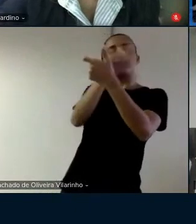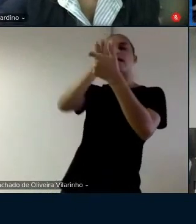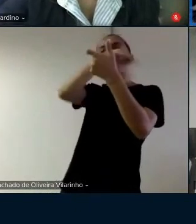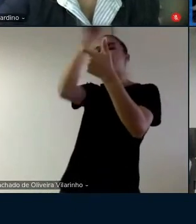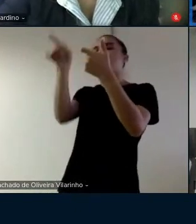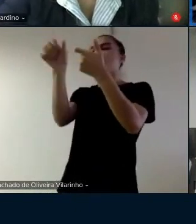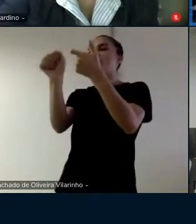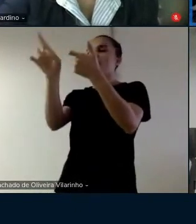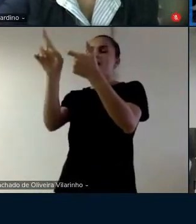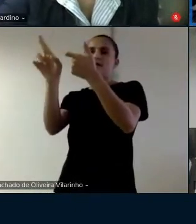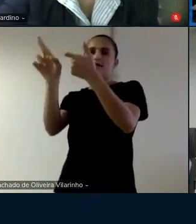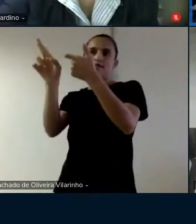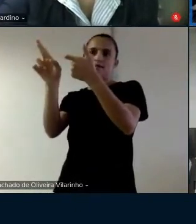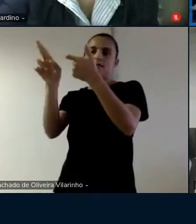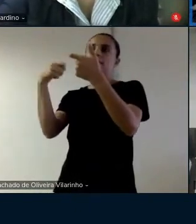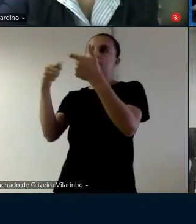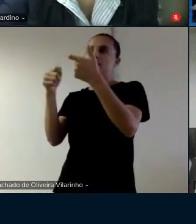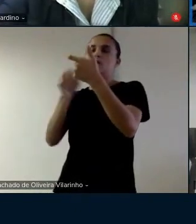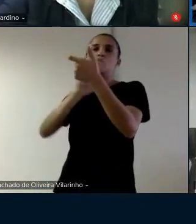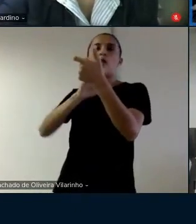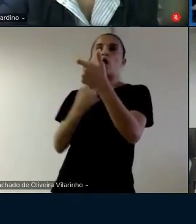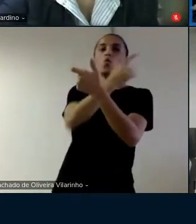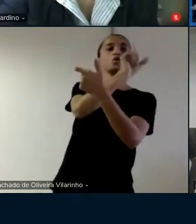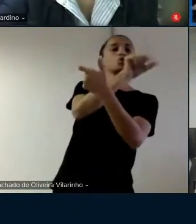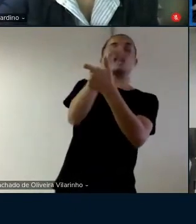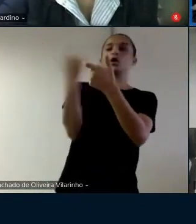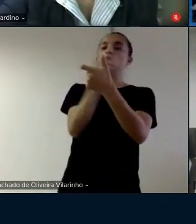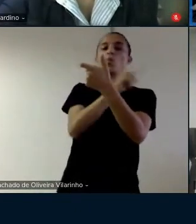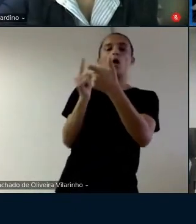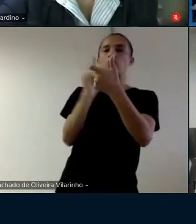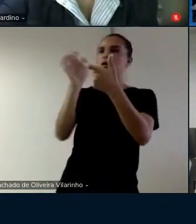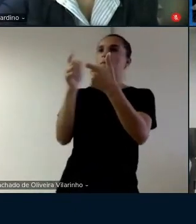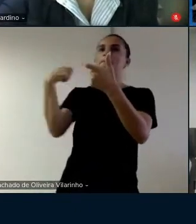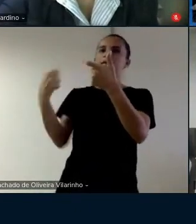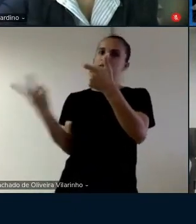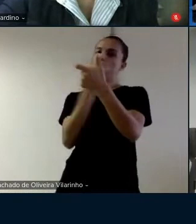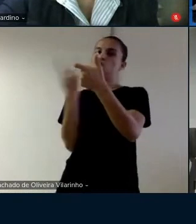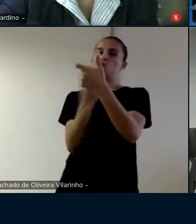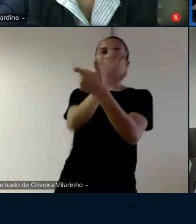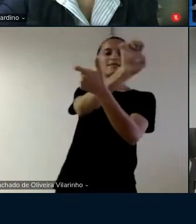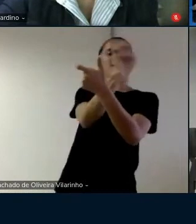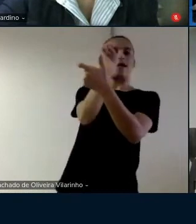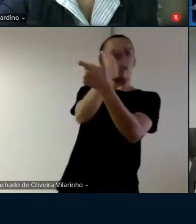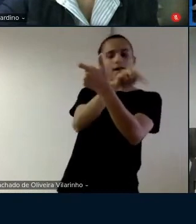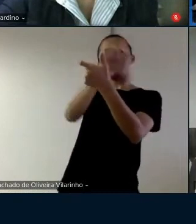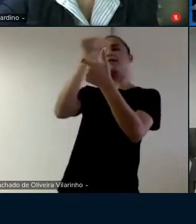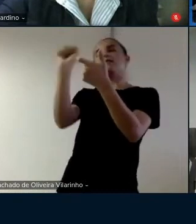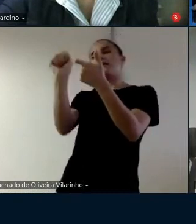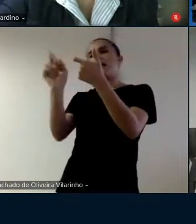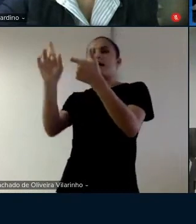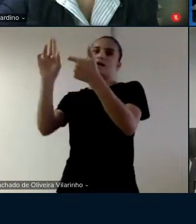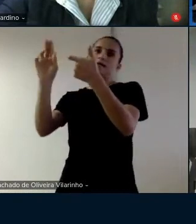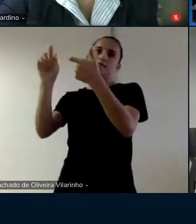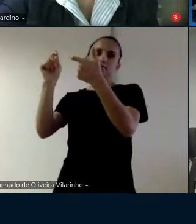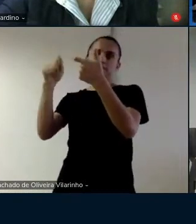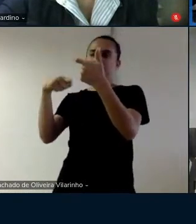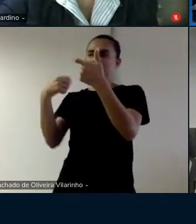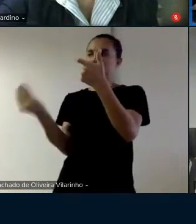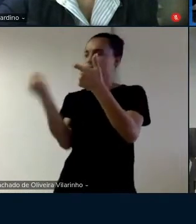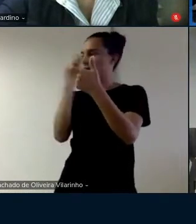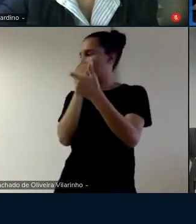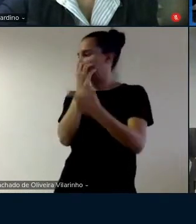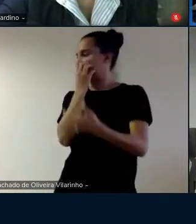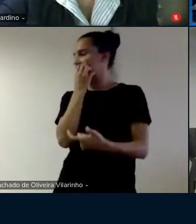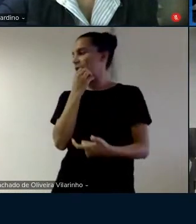colocar acrescentar em ou a fica bem marcado o que você está fazendo em